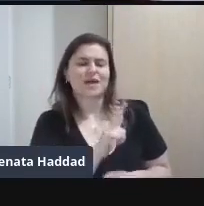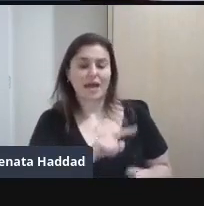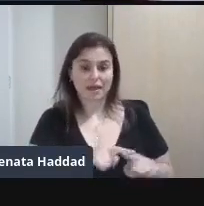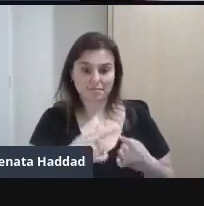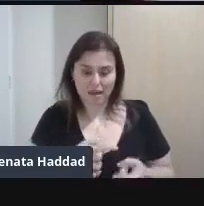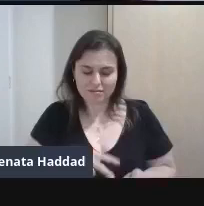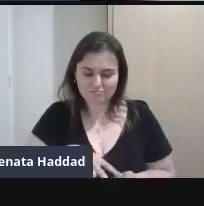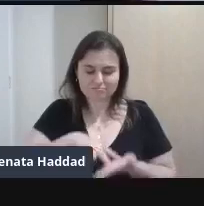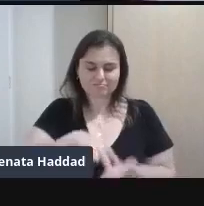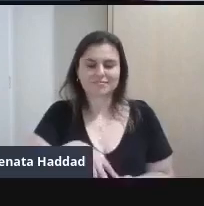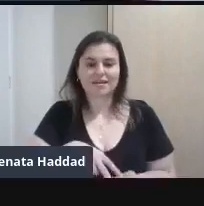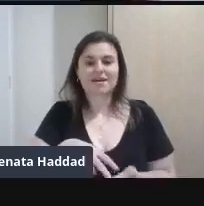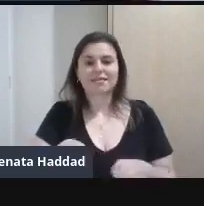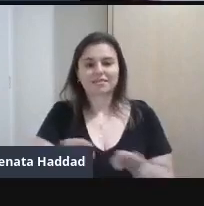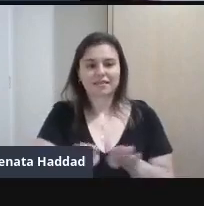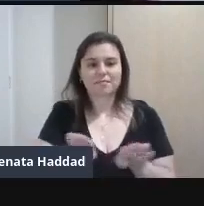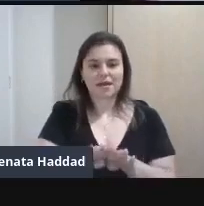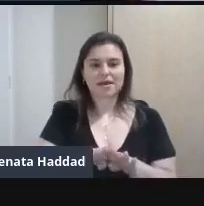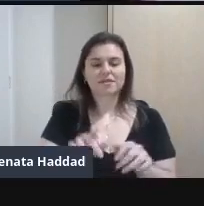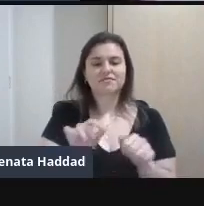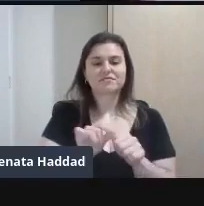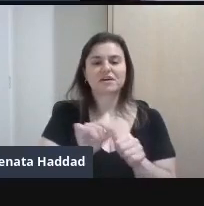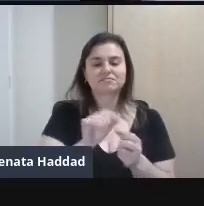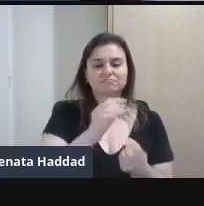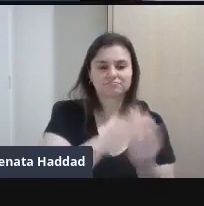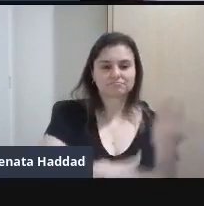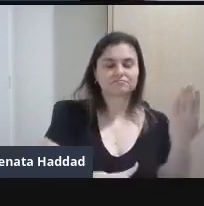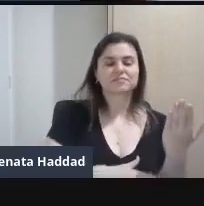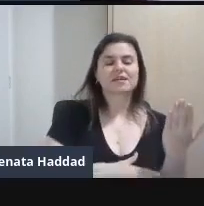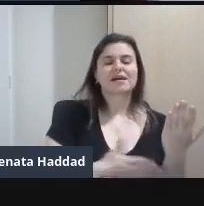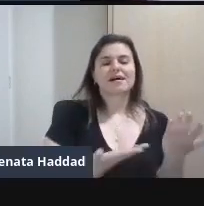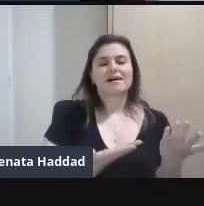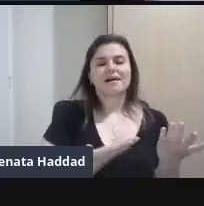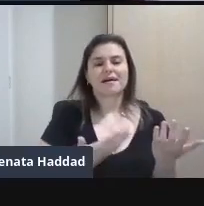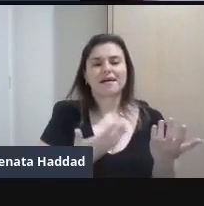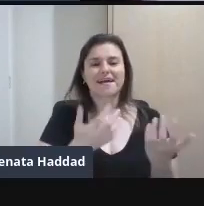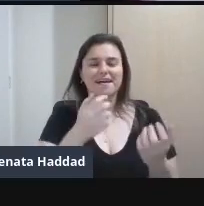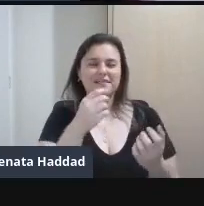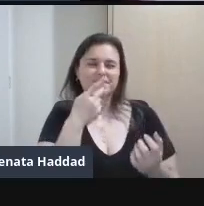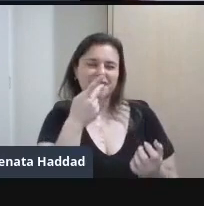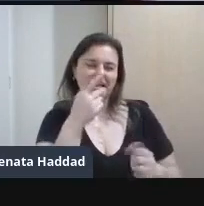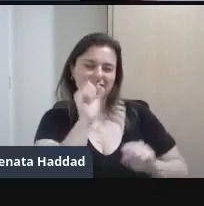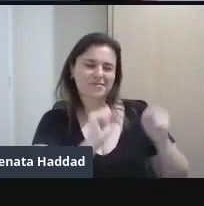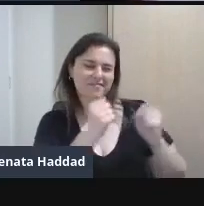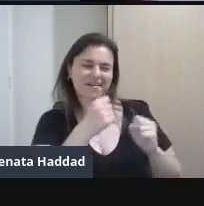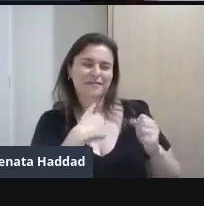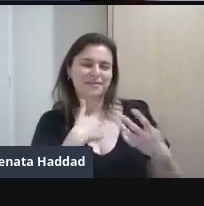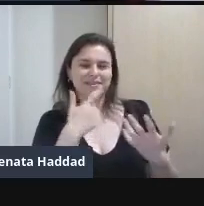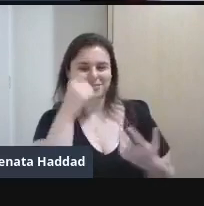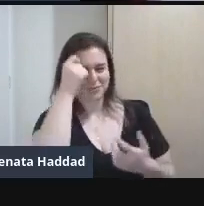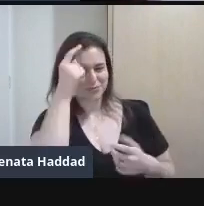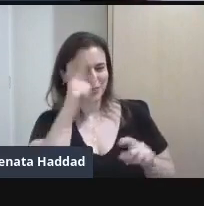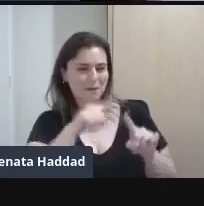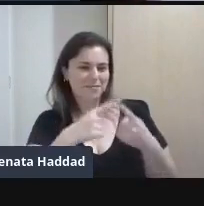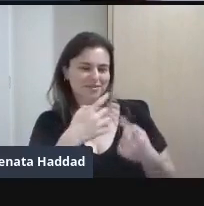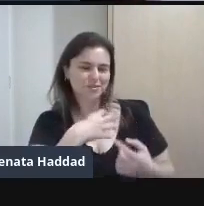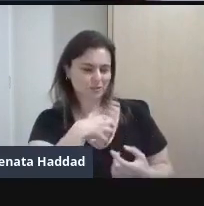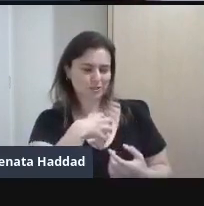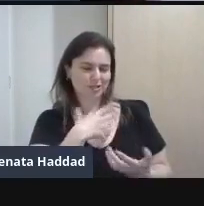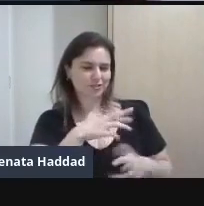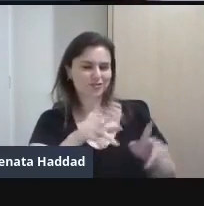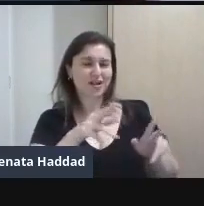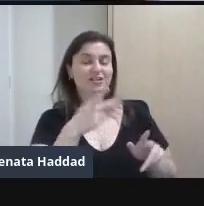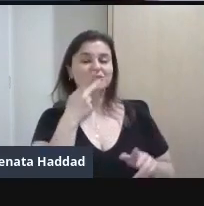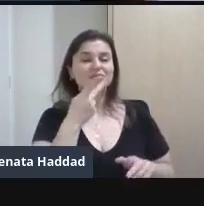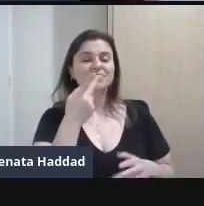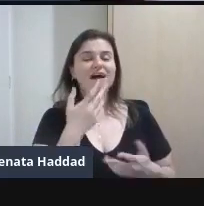também Funda Uma fábrica De cultura Ou seja É uma mulher também Que é muito atuante Na sociedade Muito